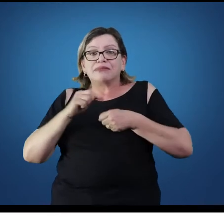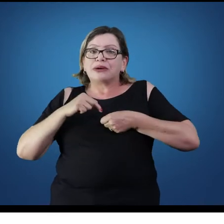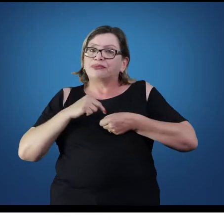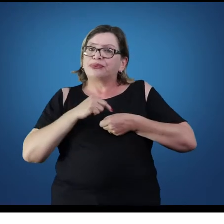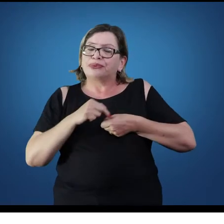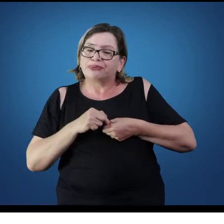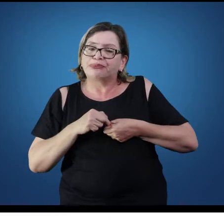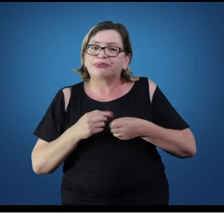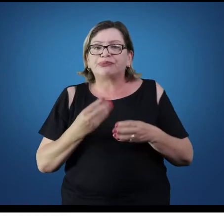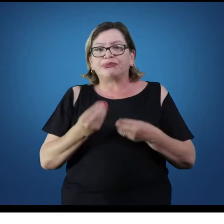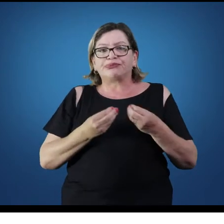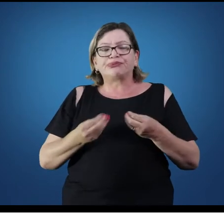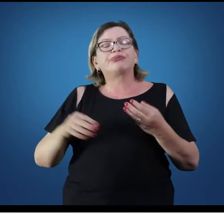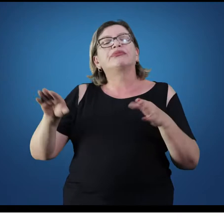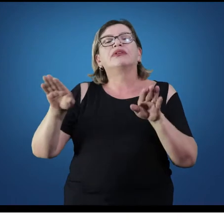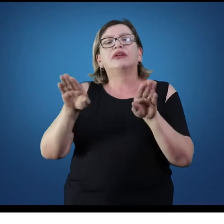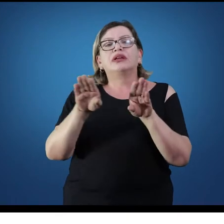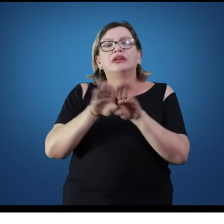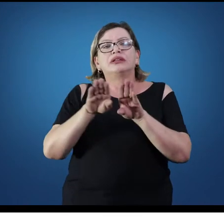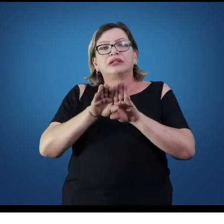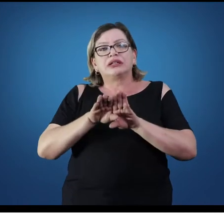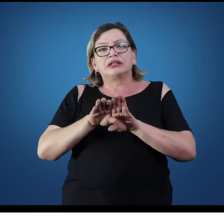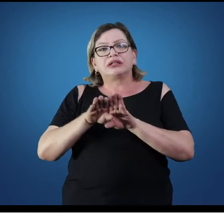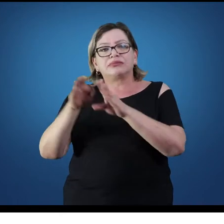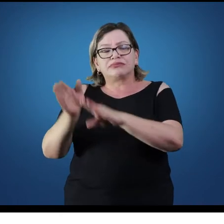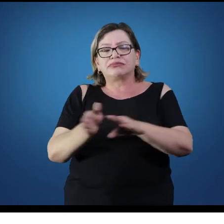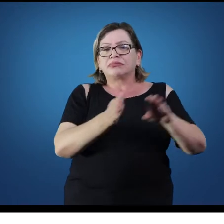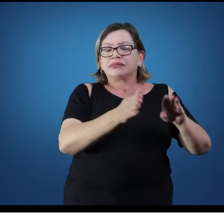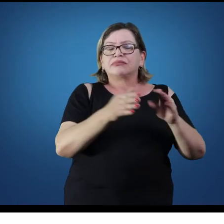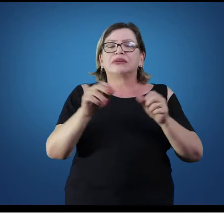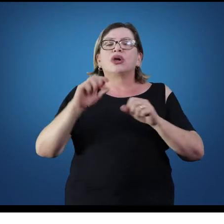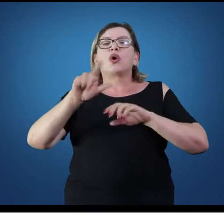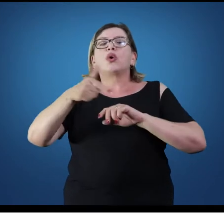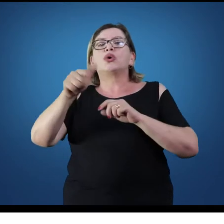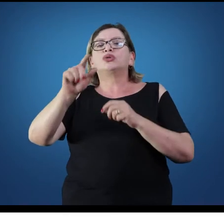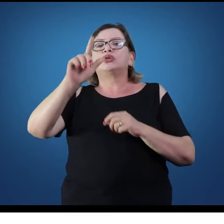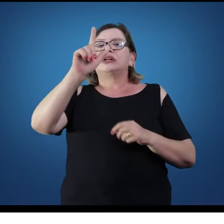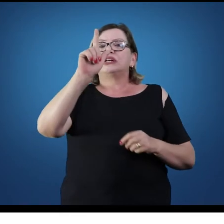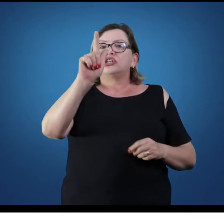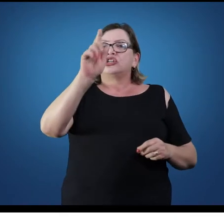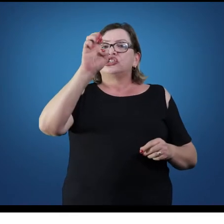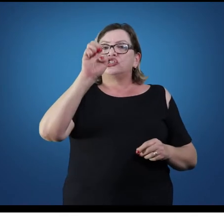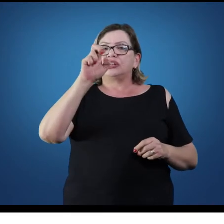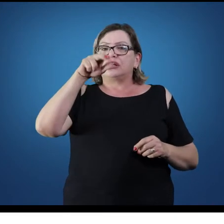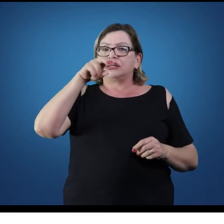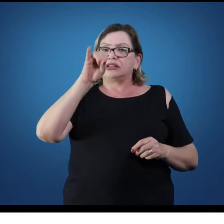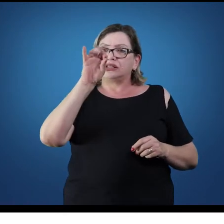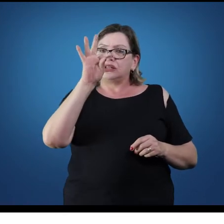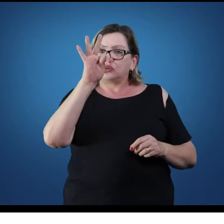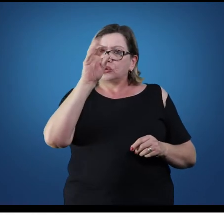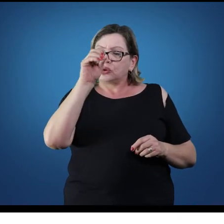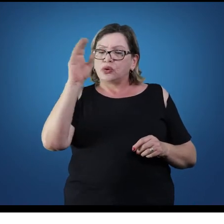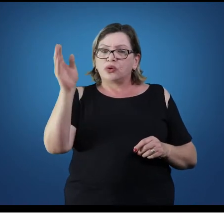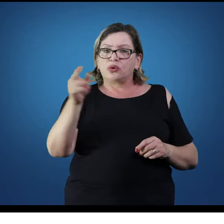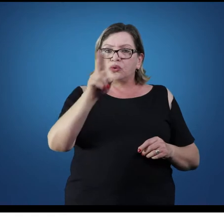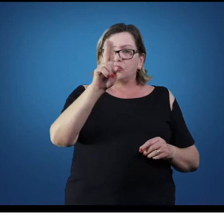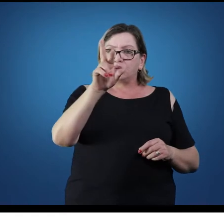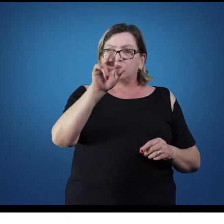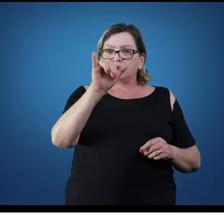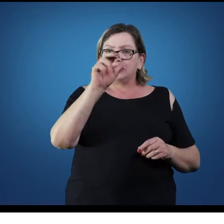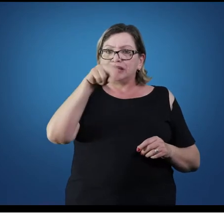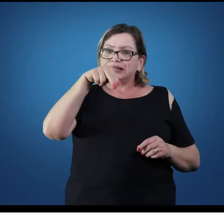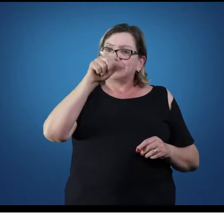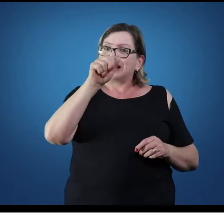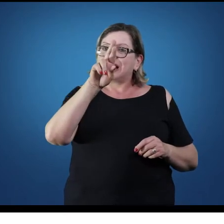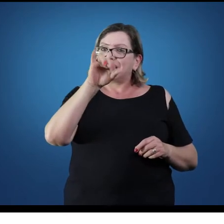na nossa formação. Temos o aparelho genitorinário, o destaque para ele é essa composição em vários momentos,